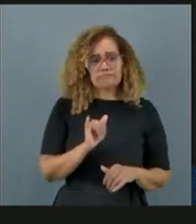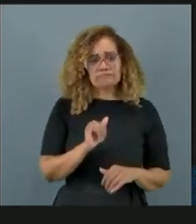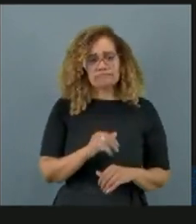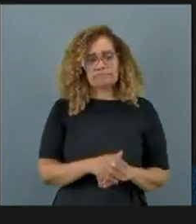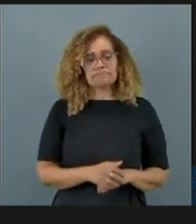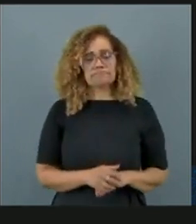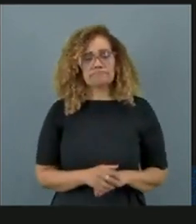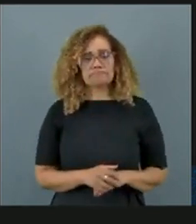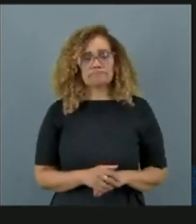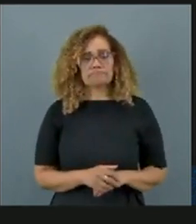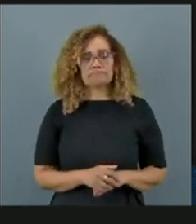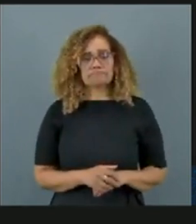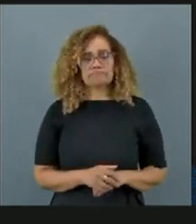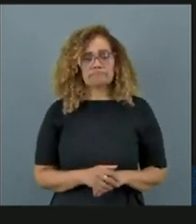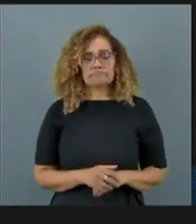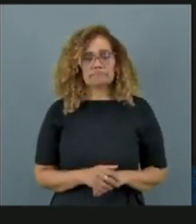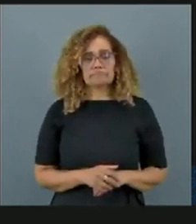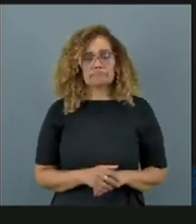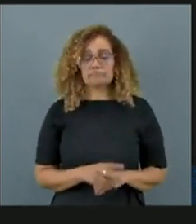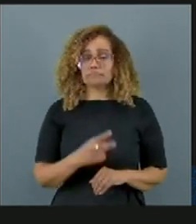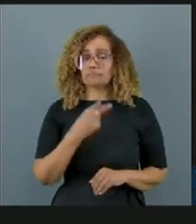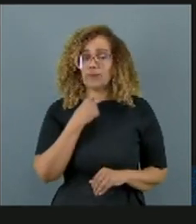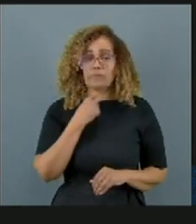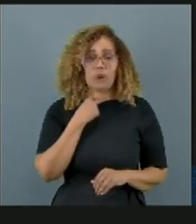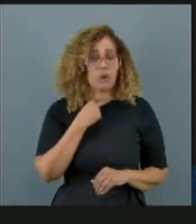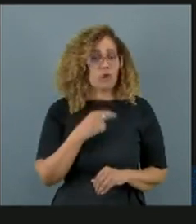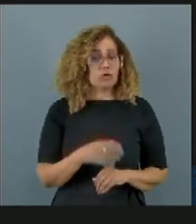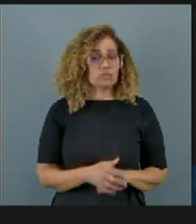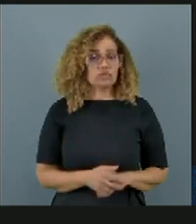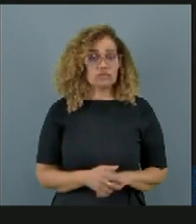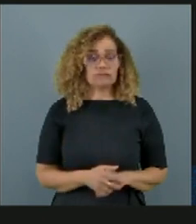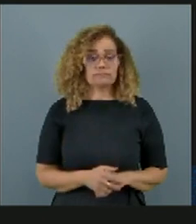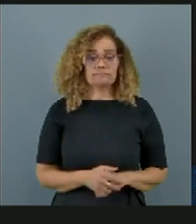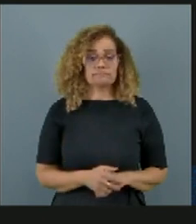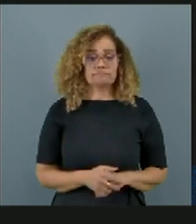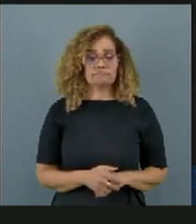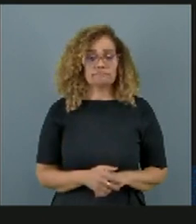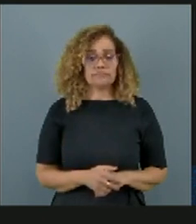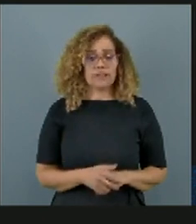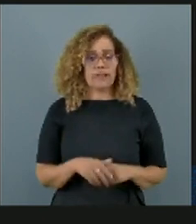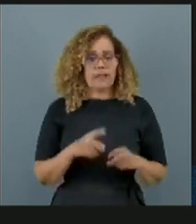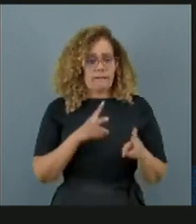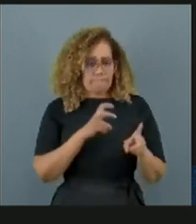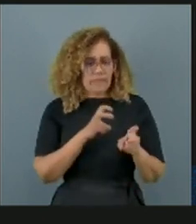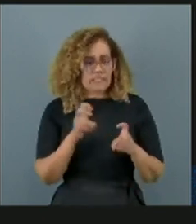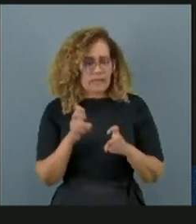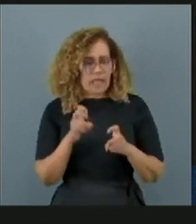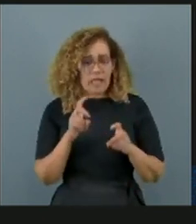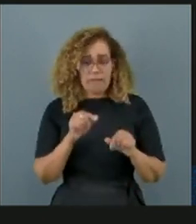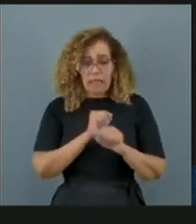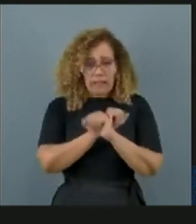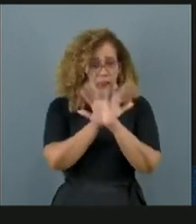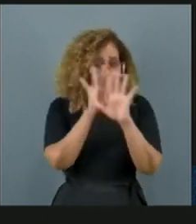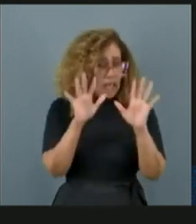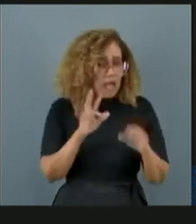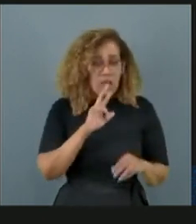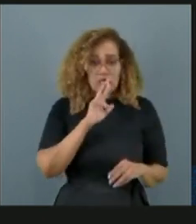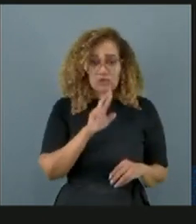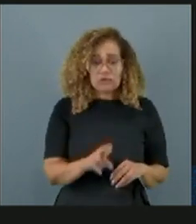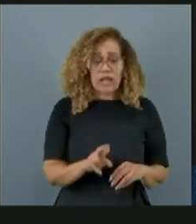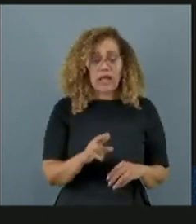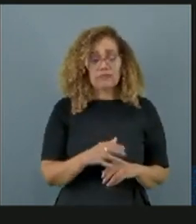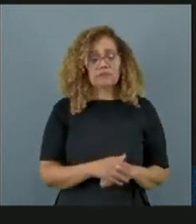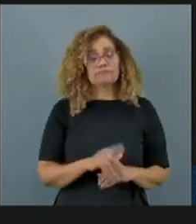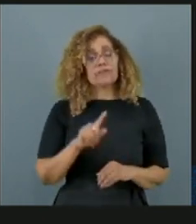senadora da Márcia. Isso não pode deixar de perceber, é muito claro o resultado. E aí